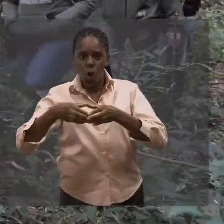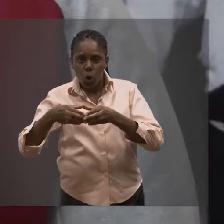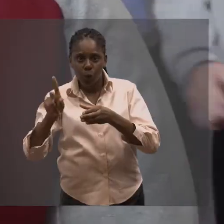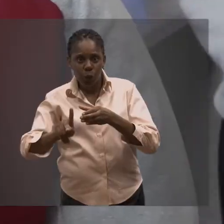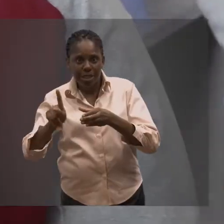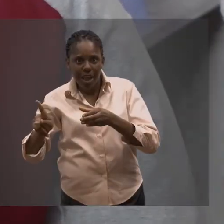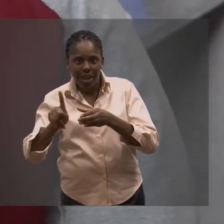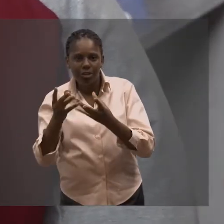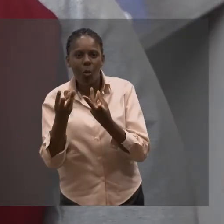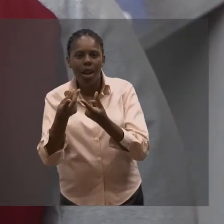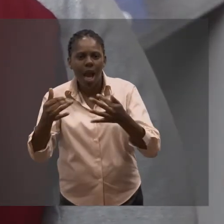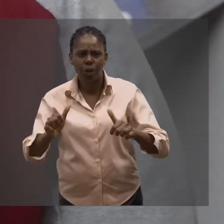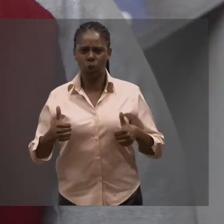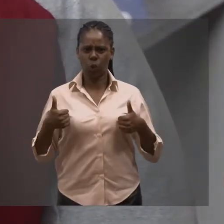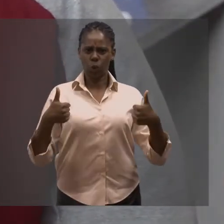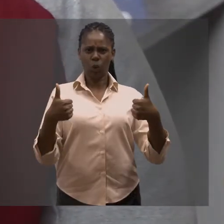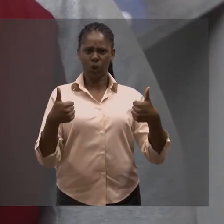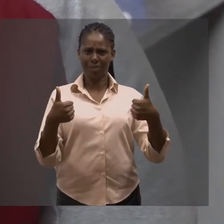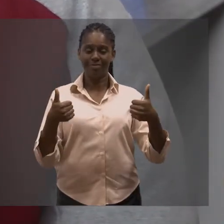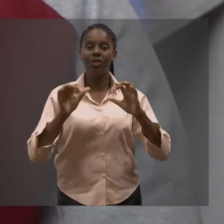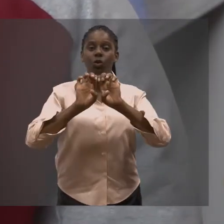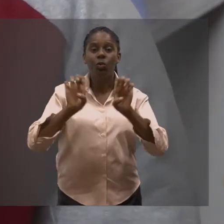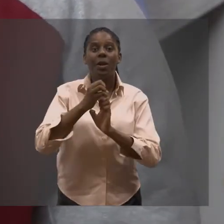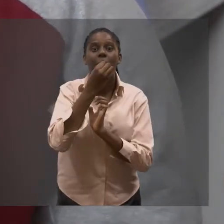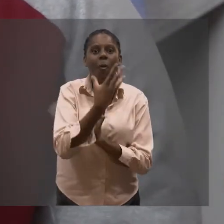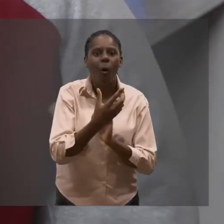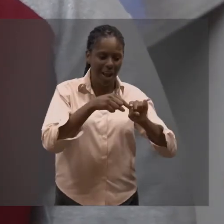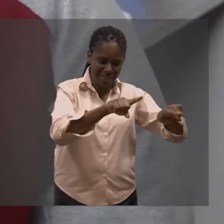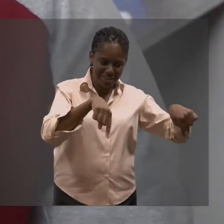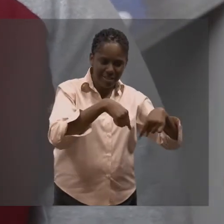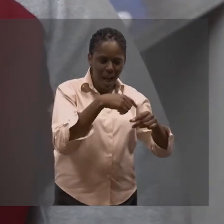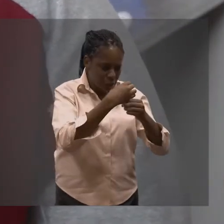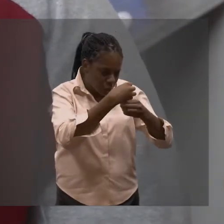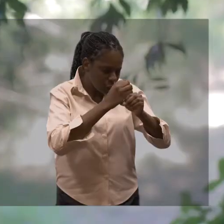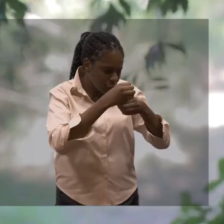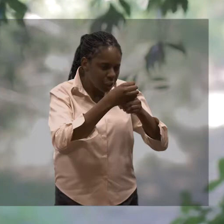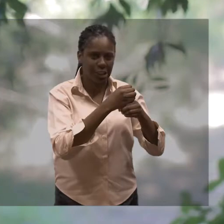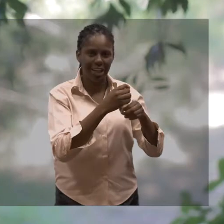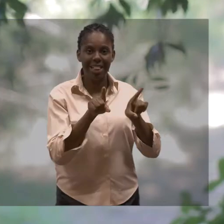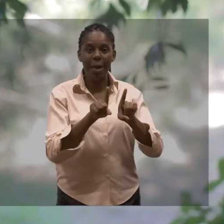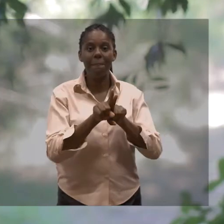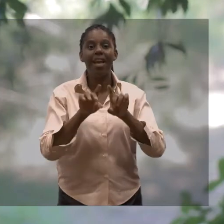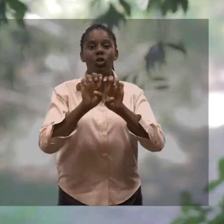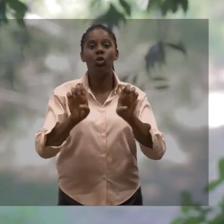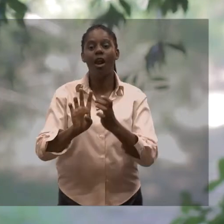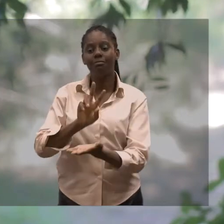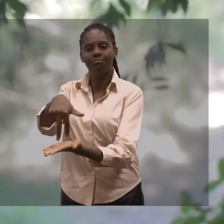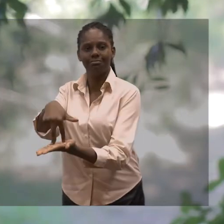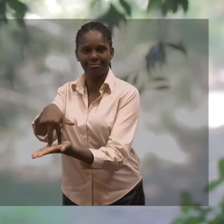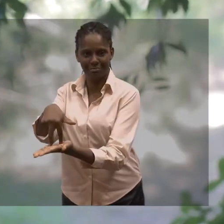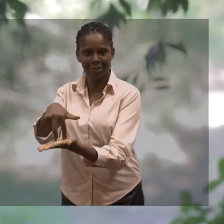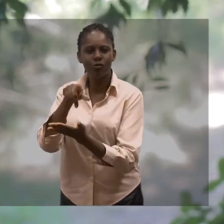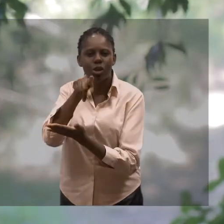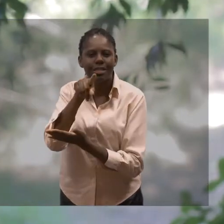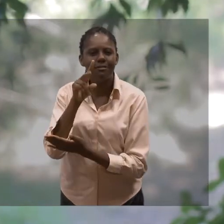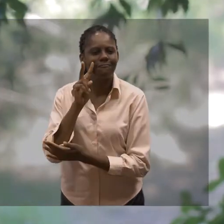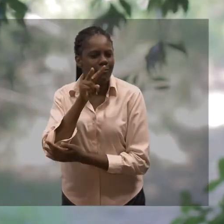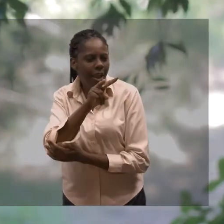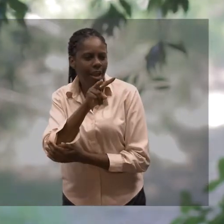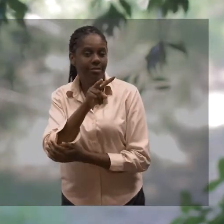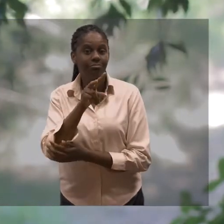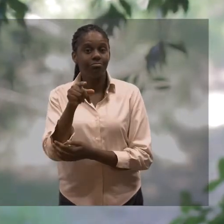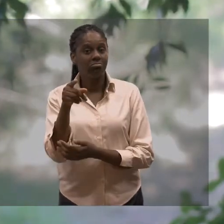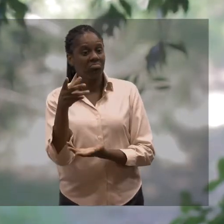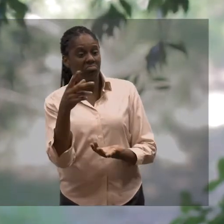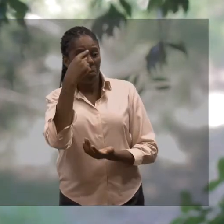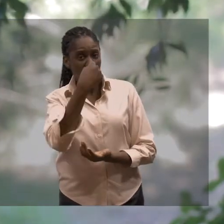versátil para poder atuar em diferentes áreas das ciências biológicas, com um corpo docente muito qualificado e diversas estruturas,